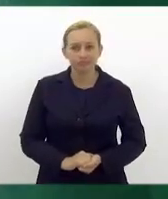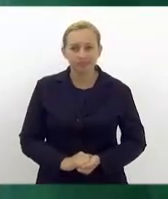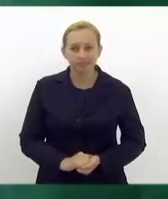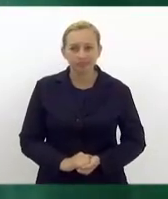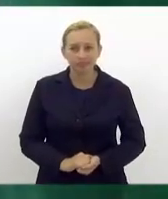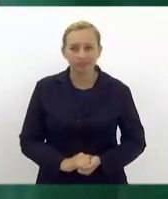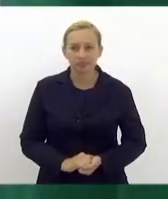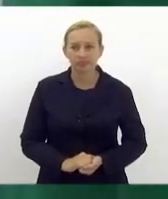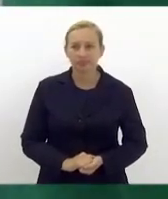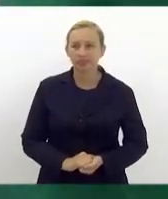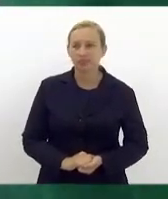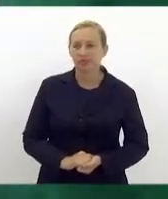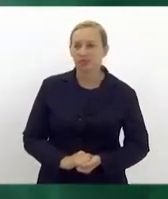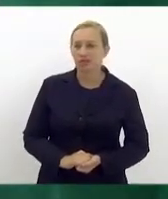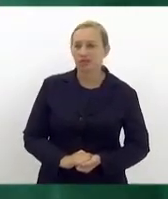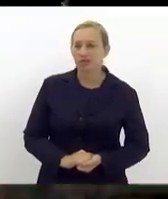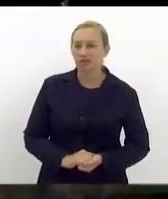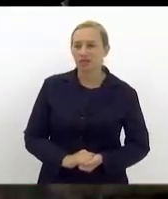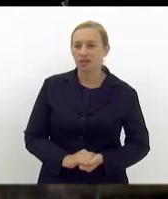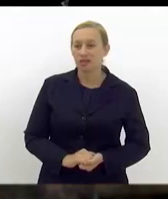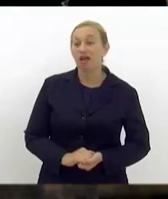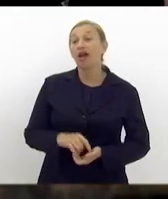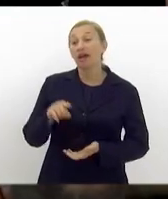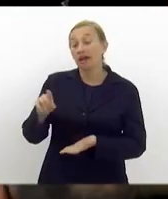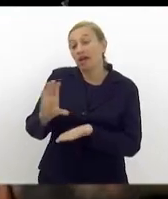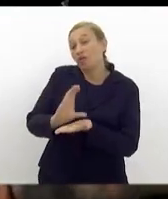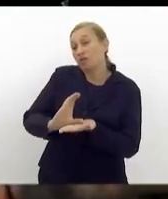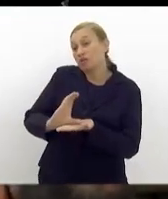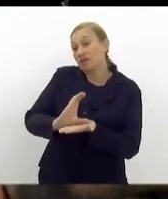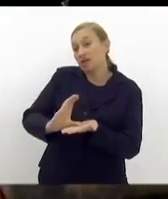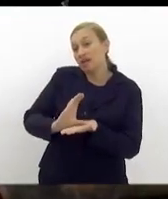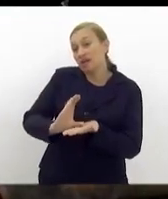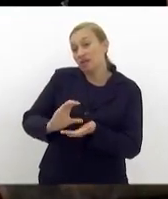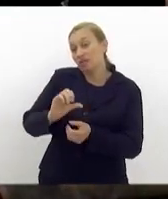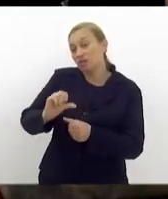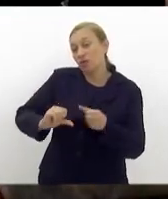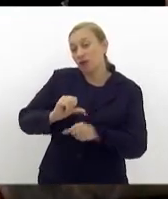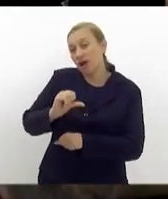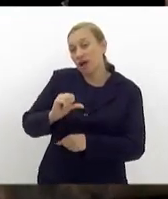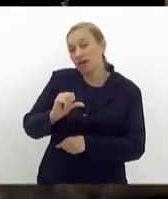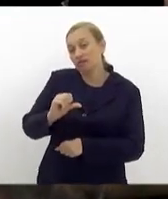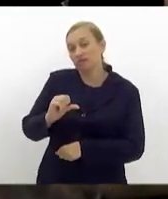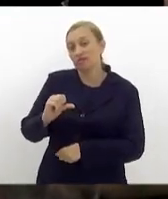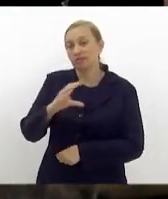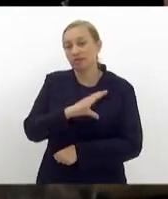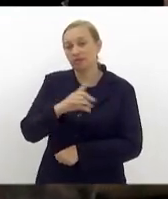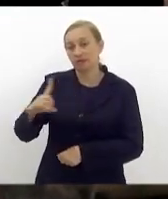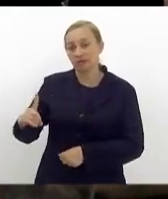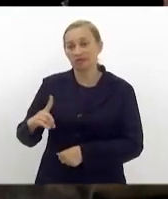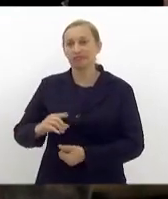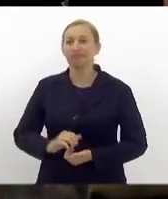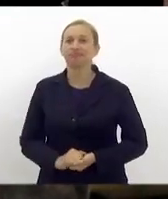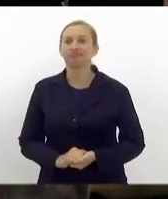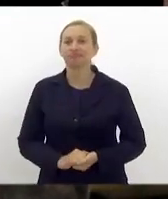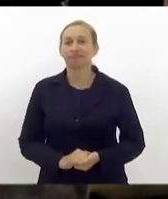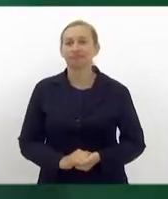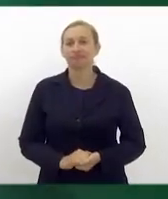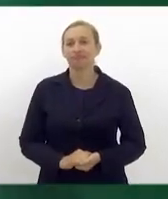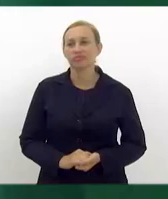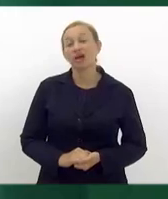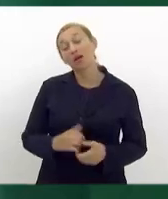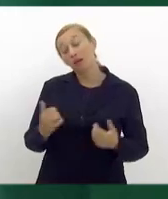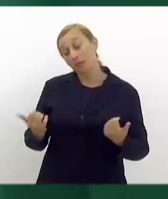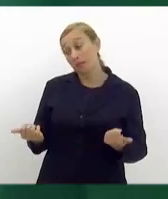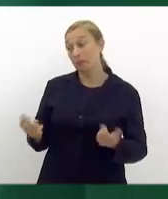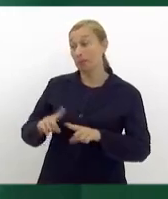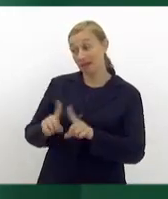o coordenador. Em breve, né, Jô? breve. Em breve. Mas ninguém é conselheiro ninguém é coordenador se ele